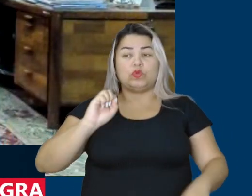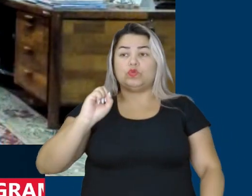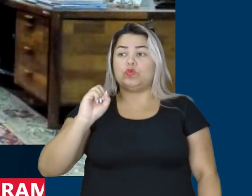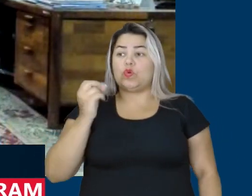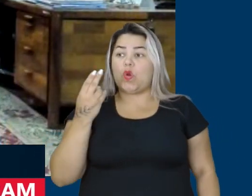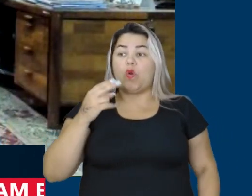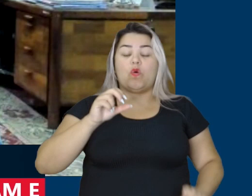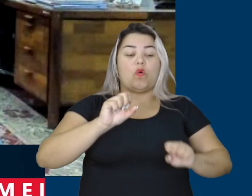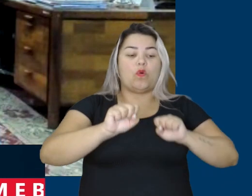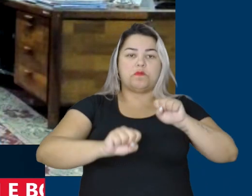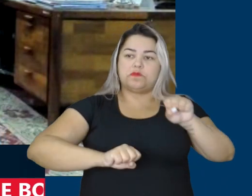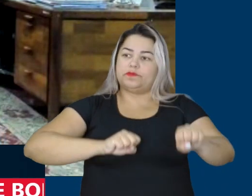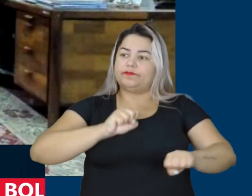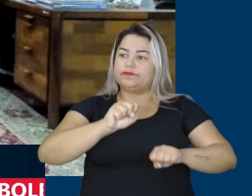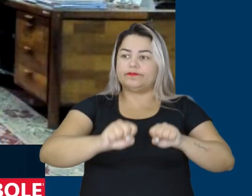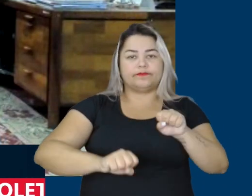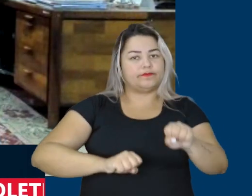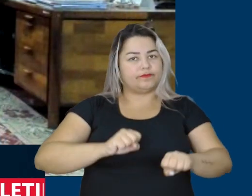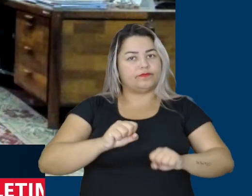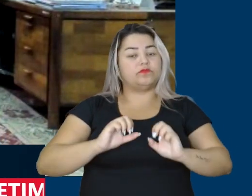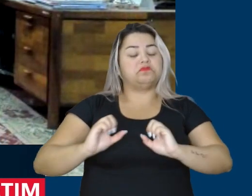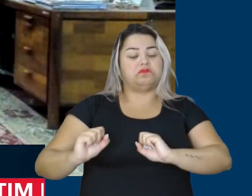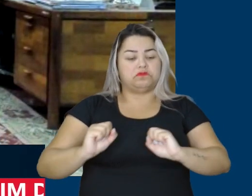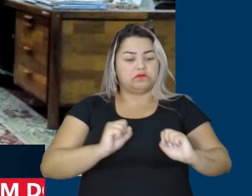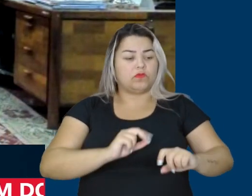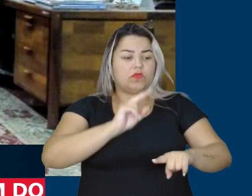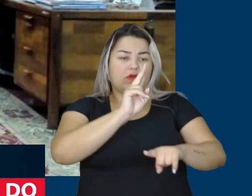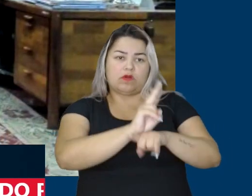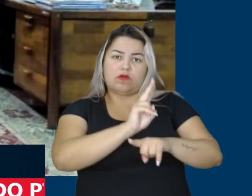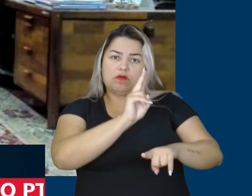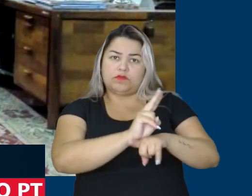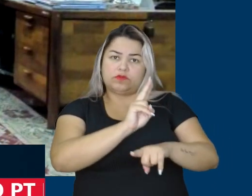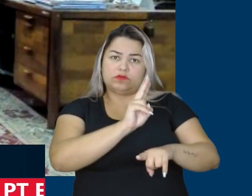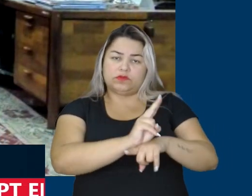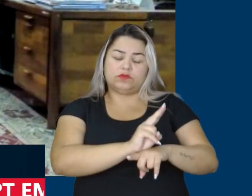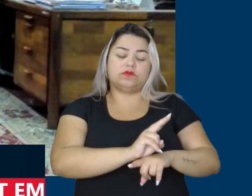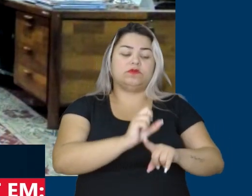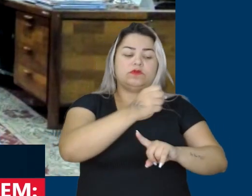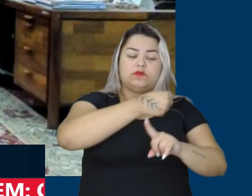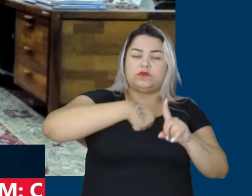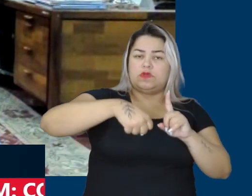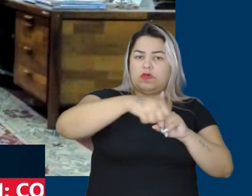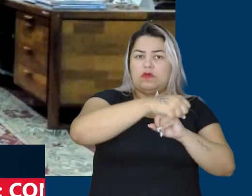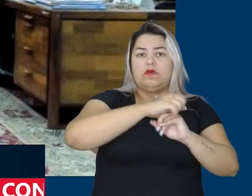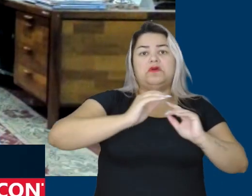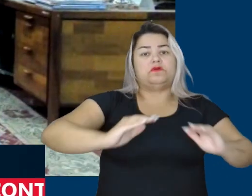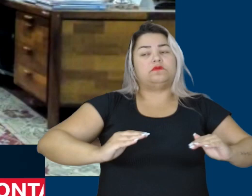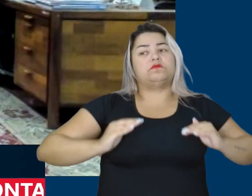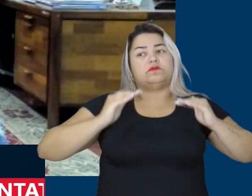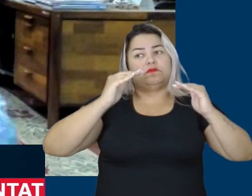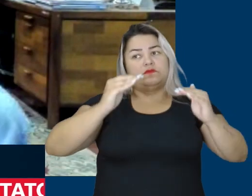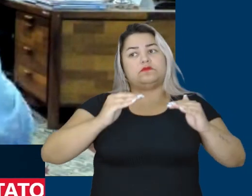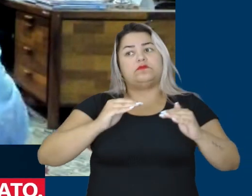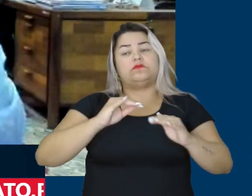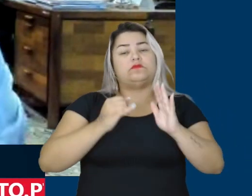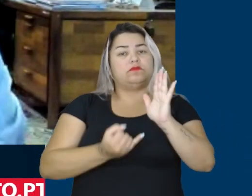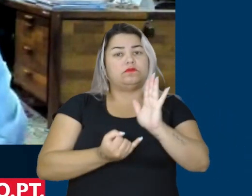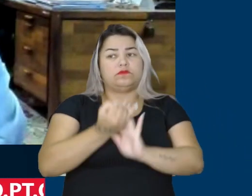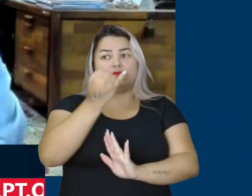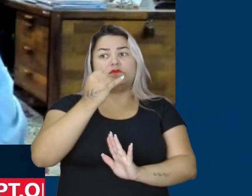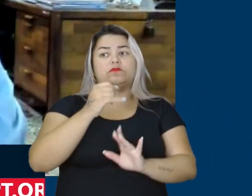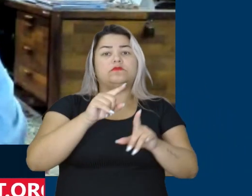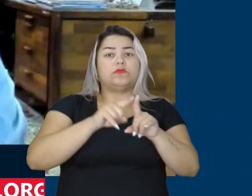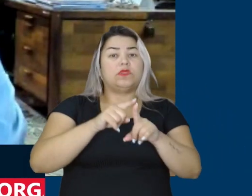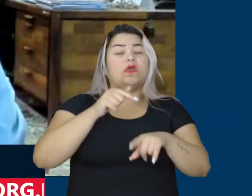enfim, de forma que a gente possa trazer uma proteção social acima de tudo, que busque regular para não ter jornada em